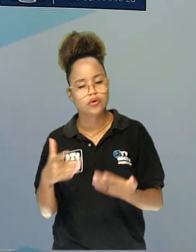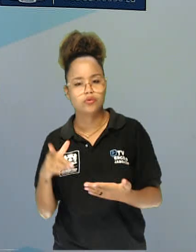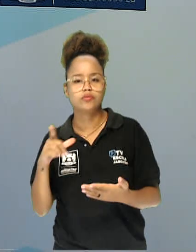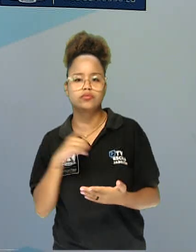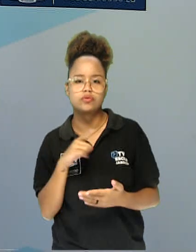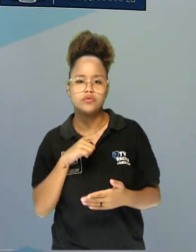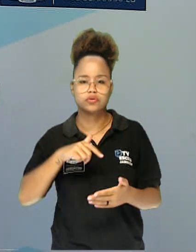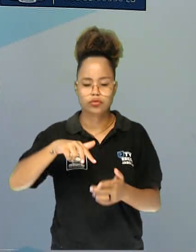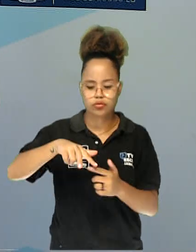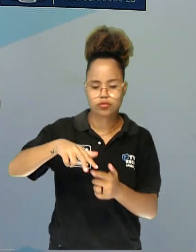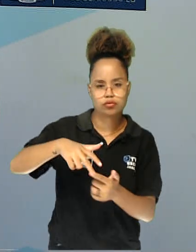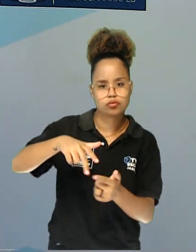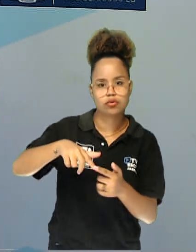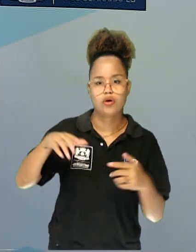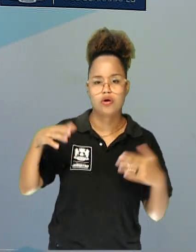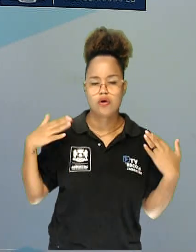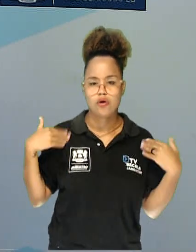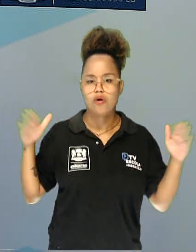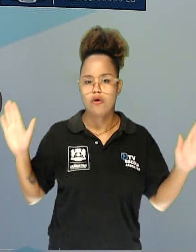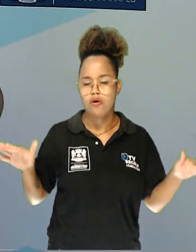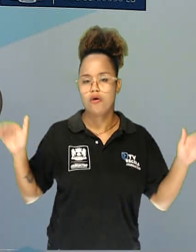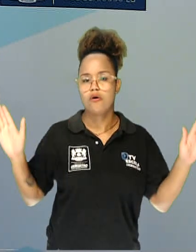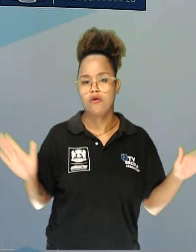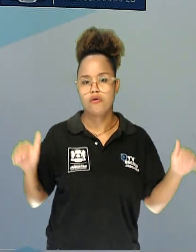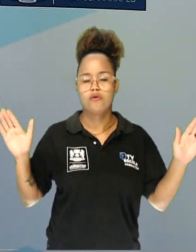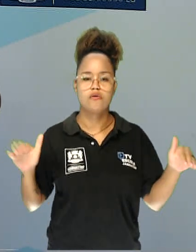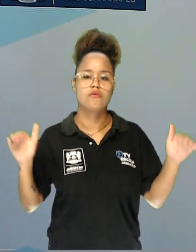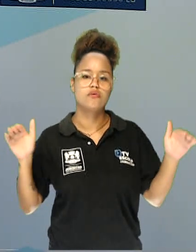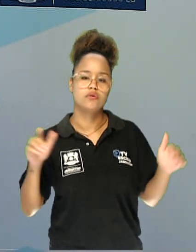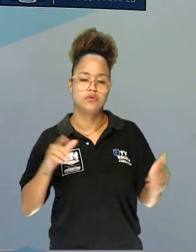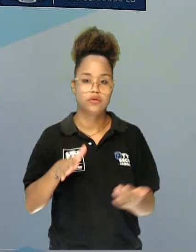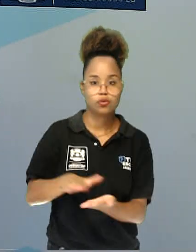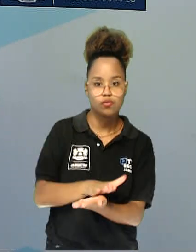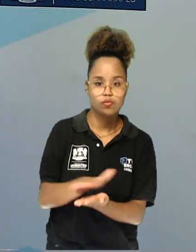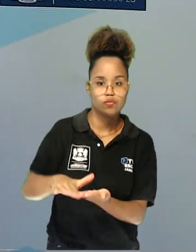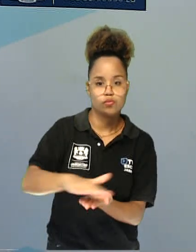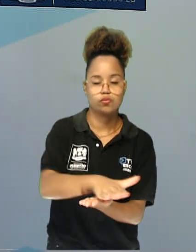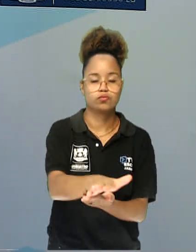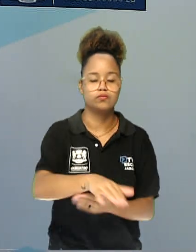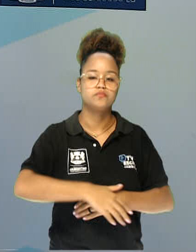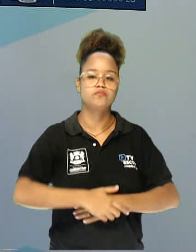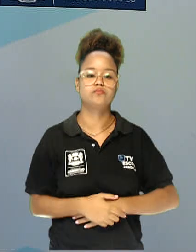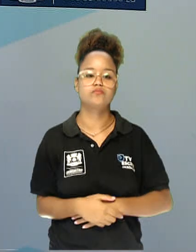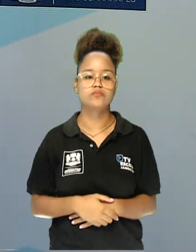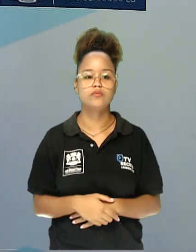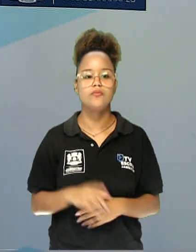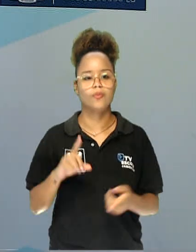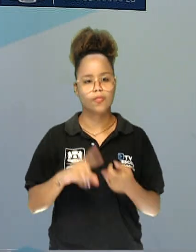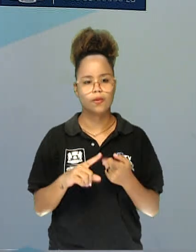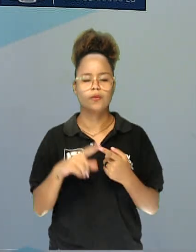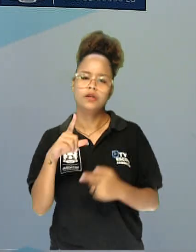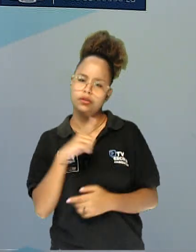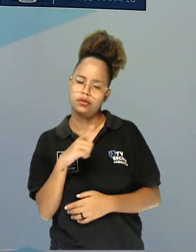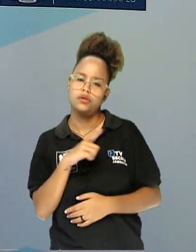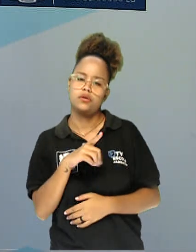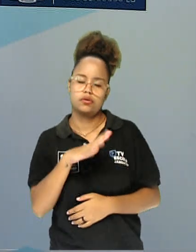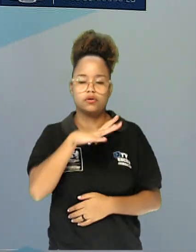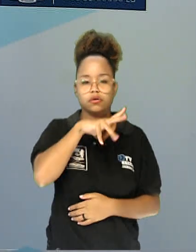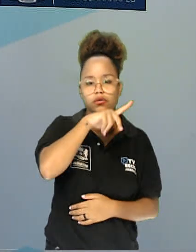patas, asas e alguns também se rastejam. Também há os animais animais